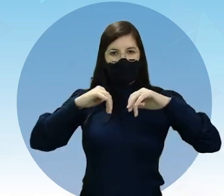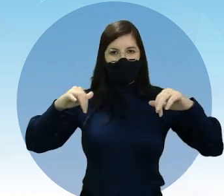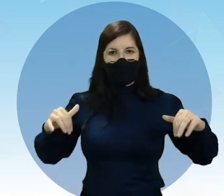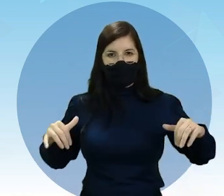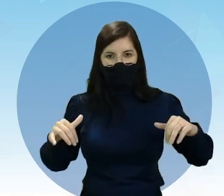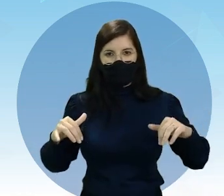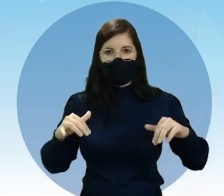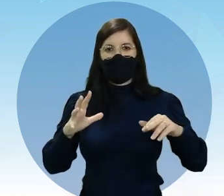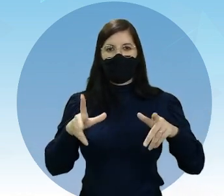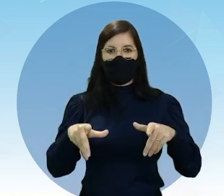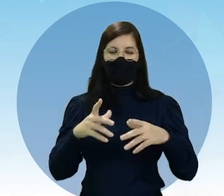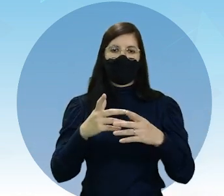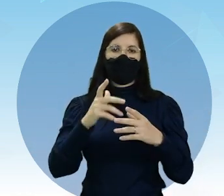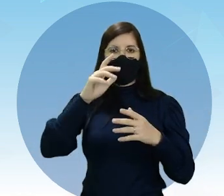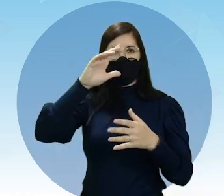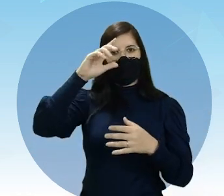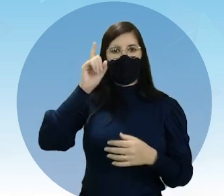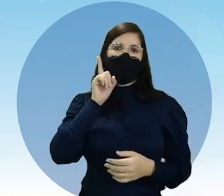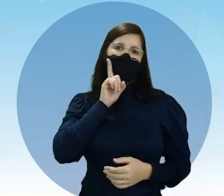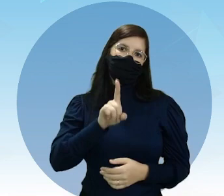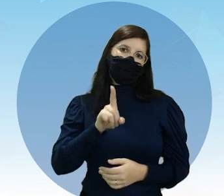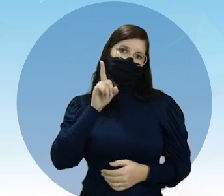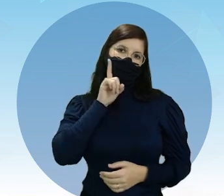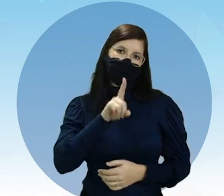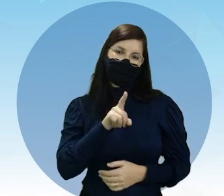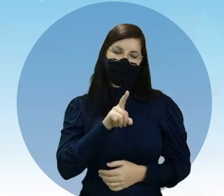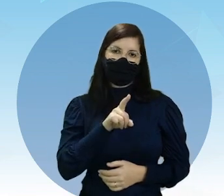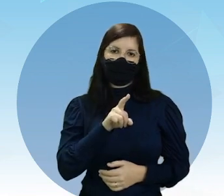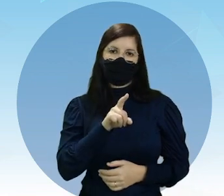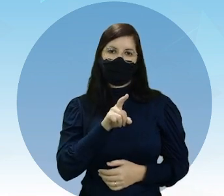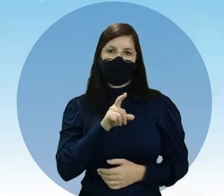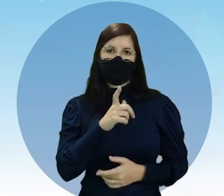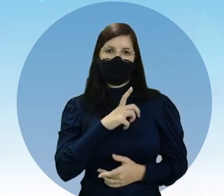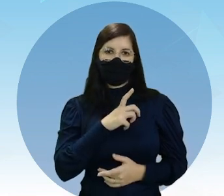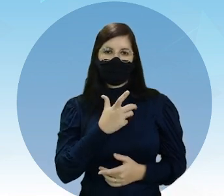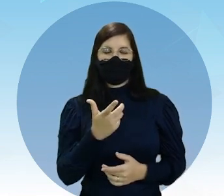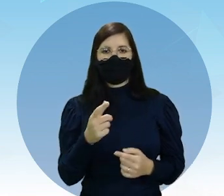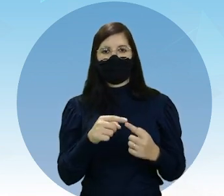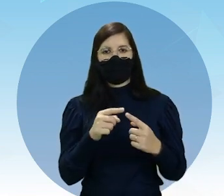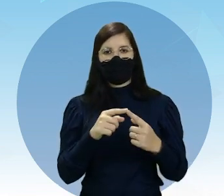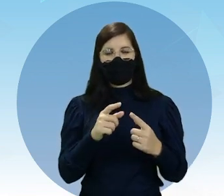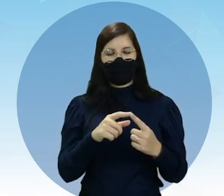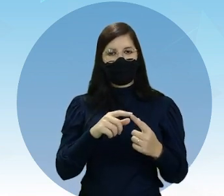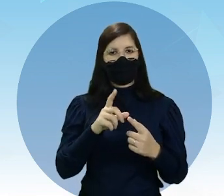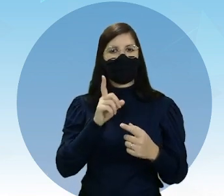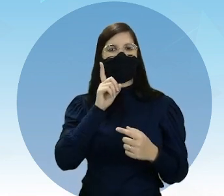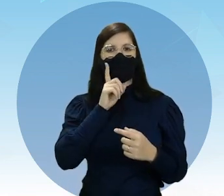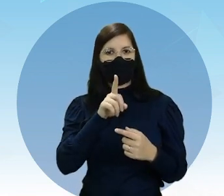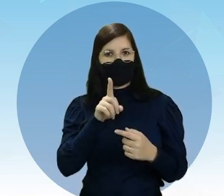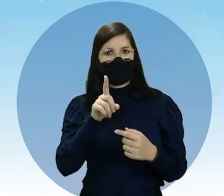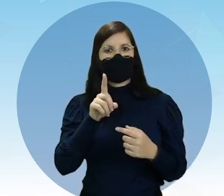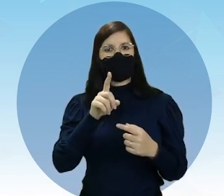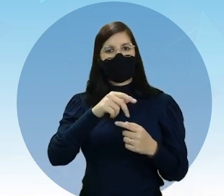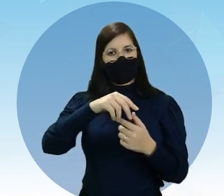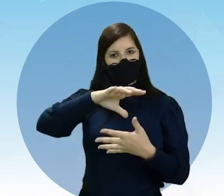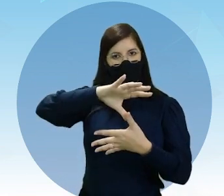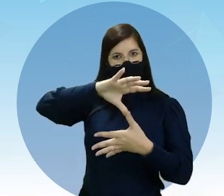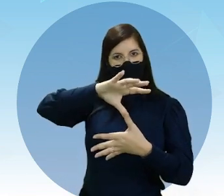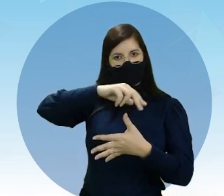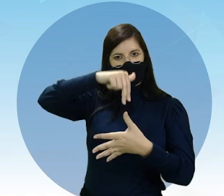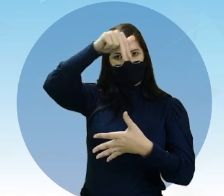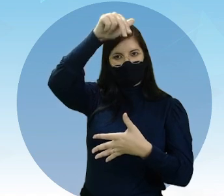do continente americano. Quando eu falo do continente americano, eu estou falando da América do Norte,